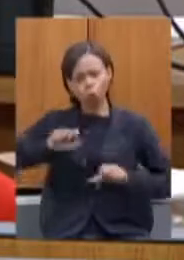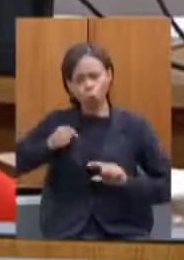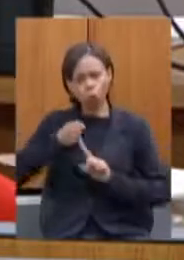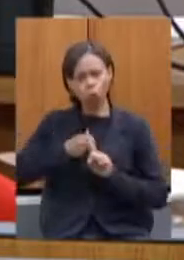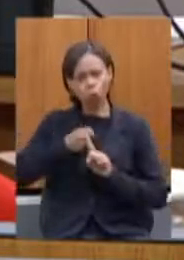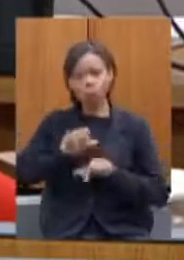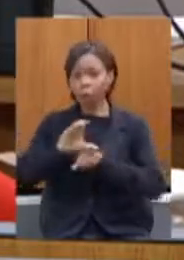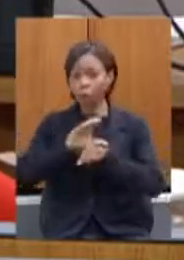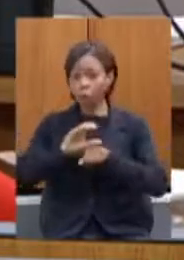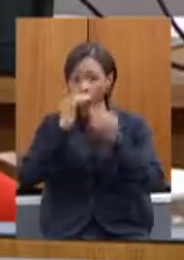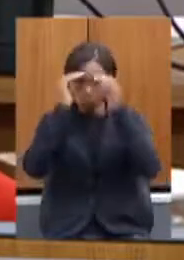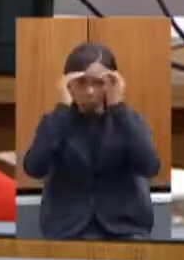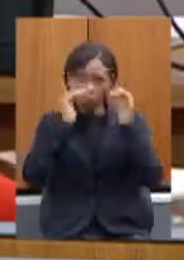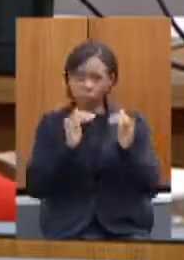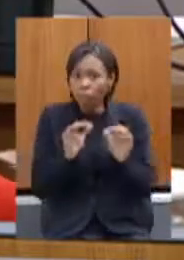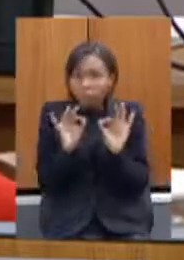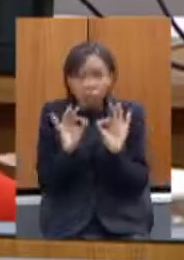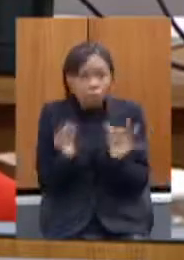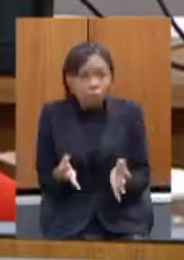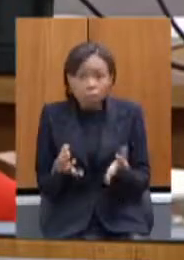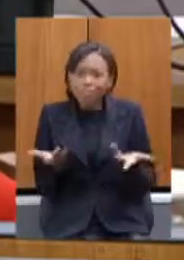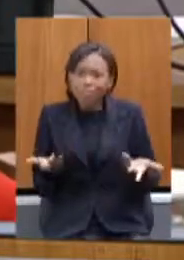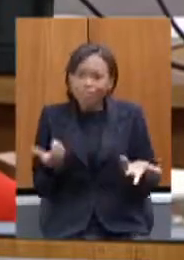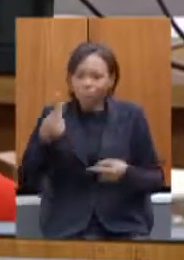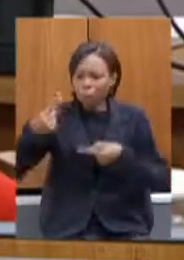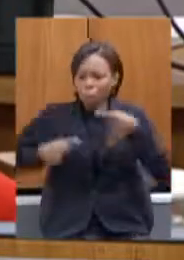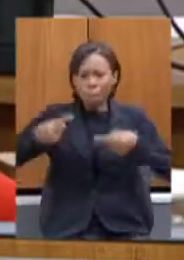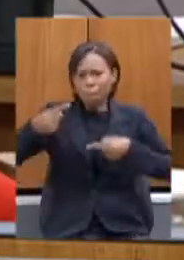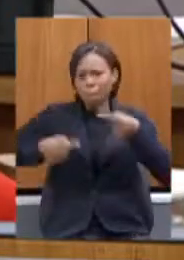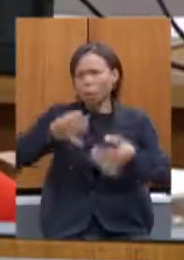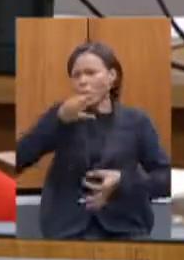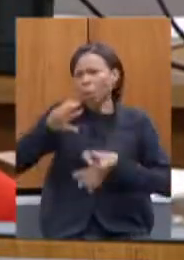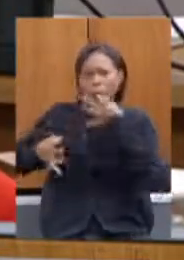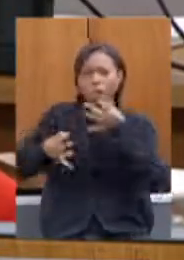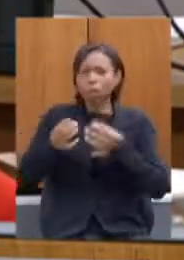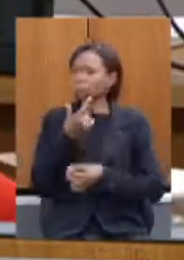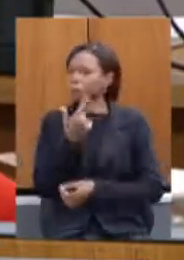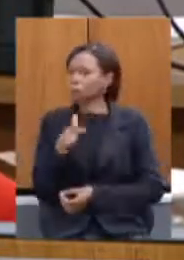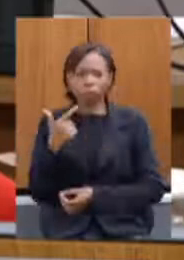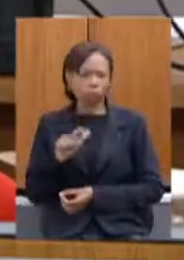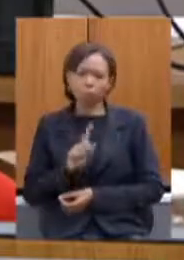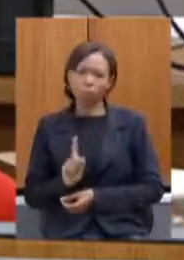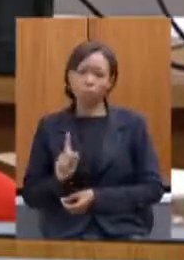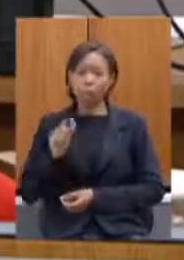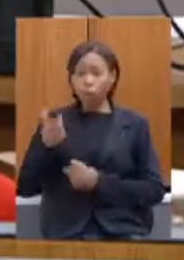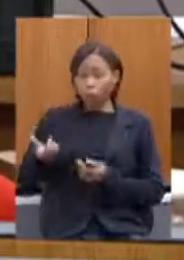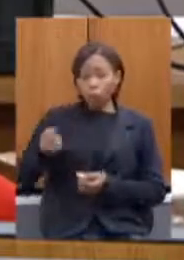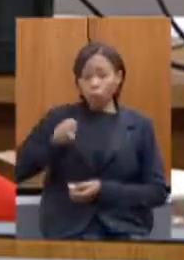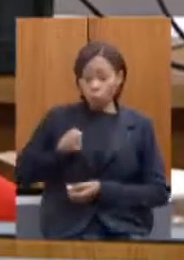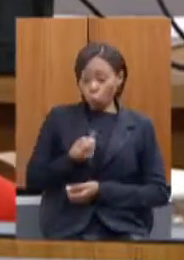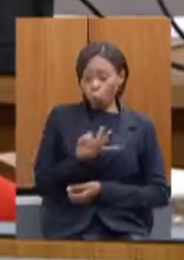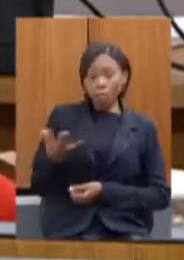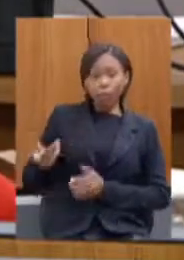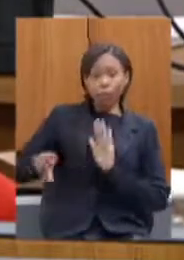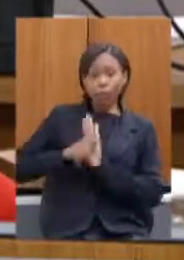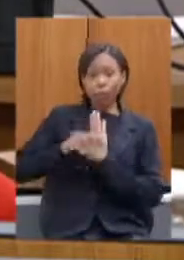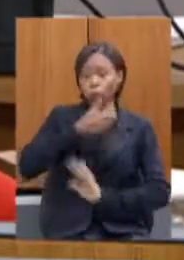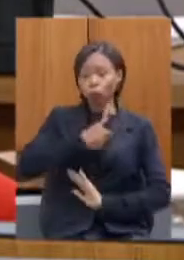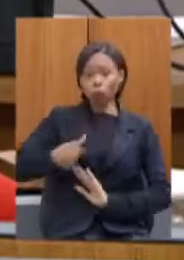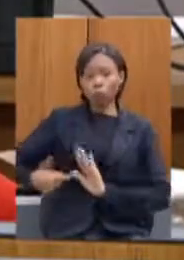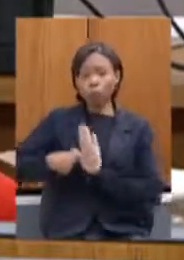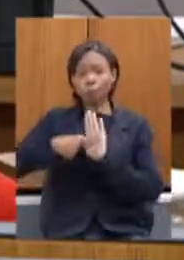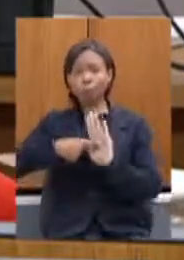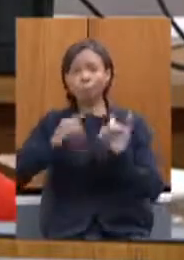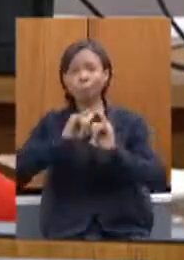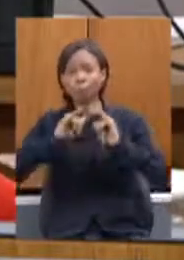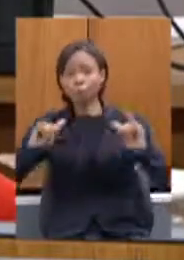cumprida é uma luta muito simples então não é um debate de opinião os números são do governo são públicos a nossa tarefa é trazê